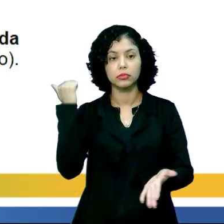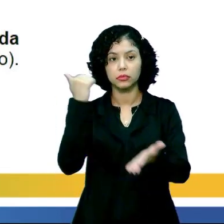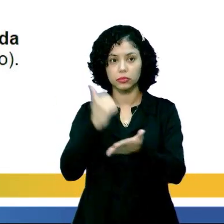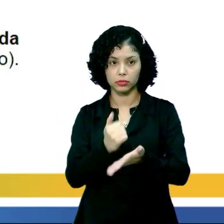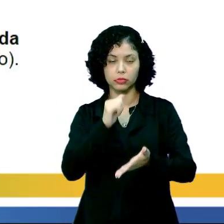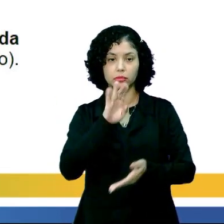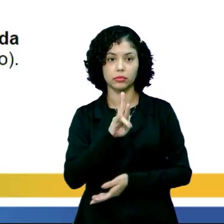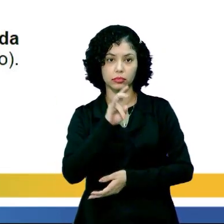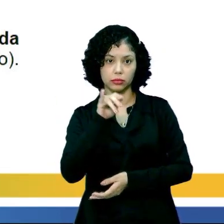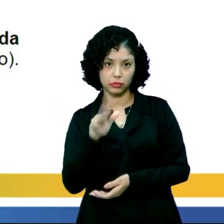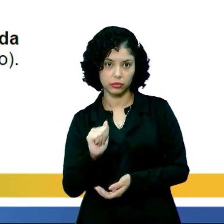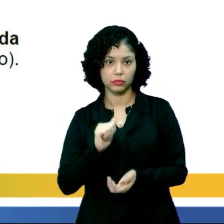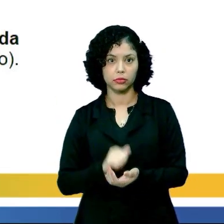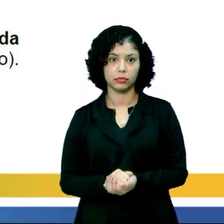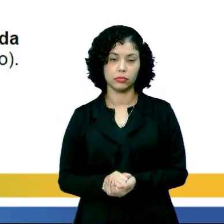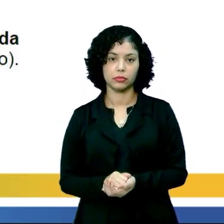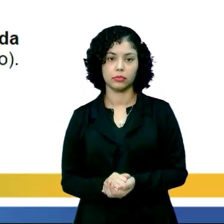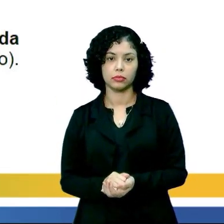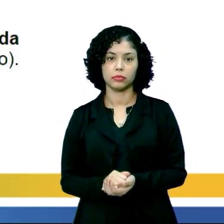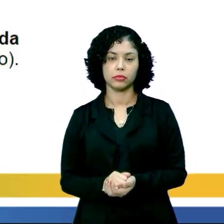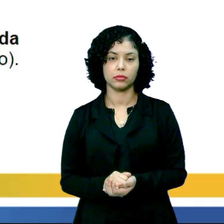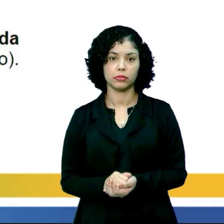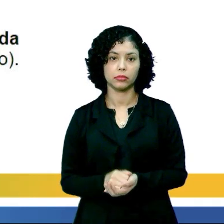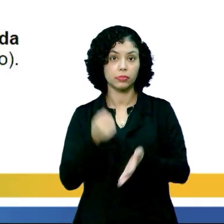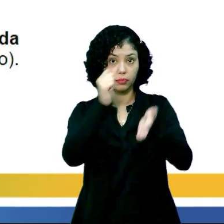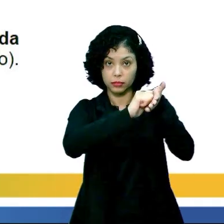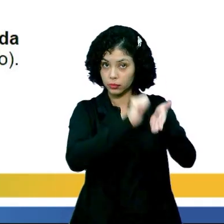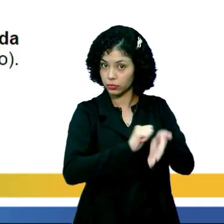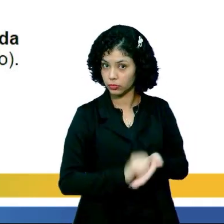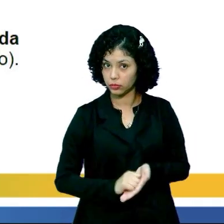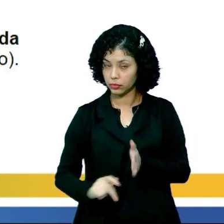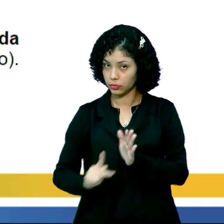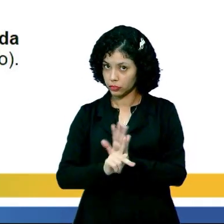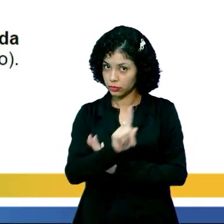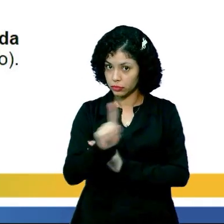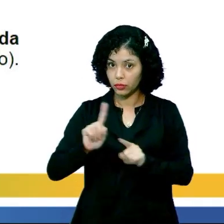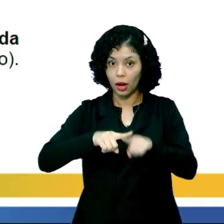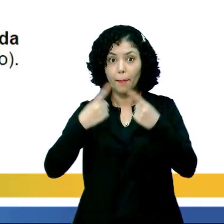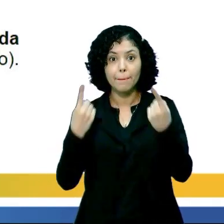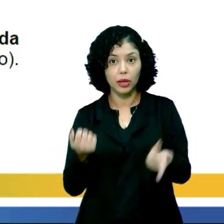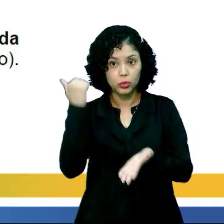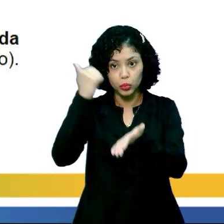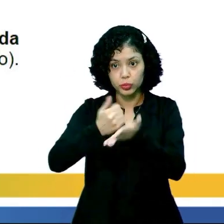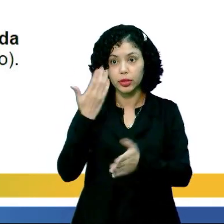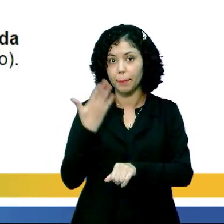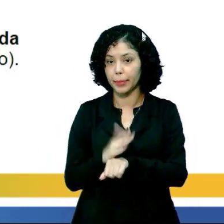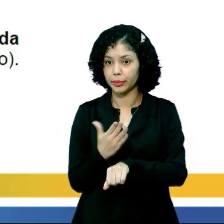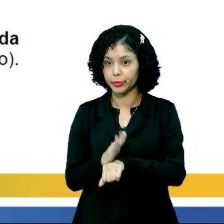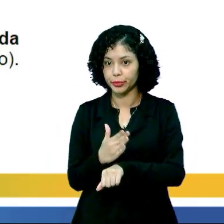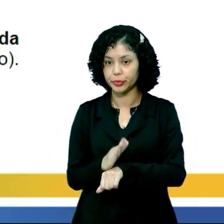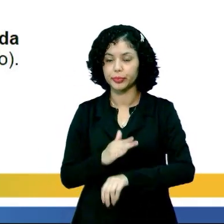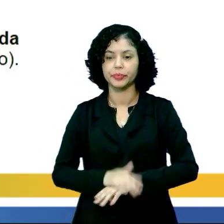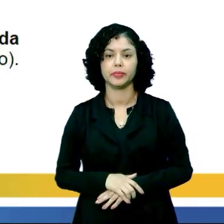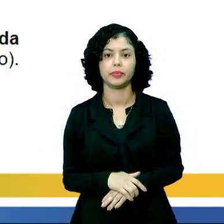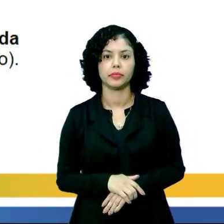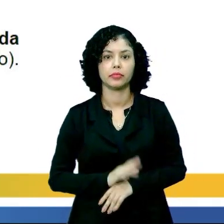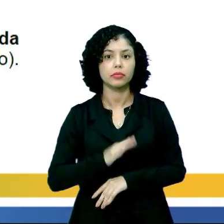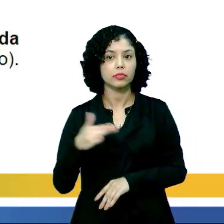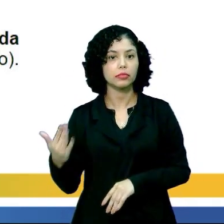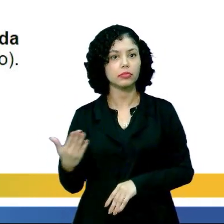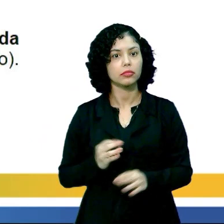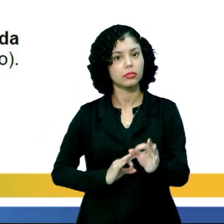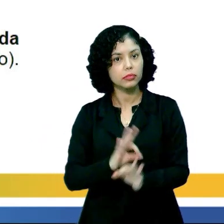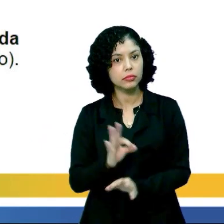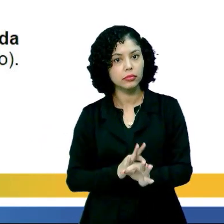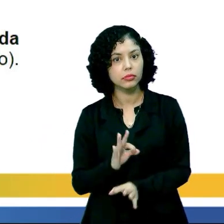Enfatiza-se que esse ofício não é a receita em si, né? Mas é o ofício, é a prática, tá? Quando uma